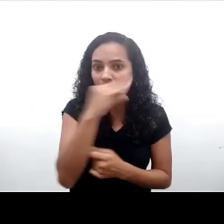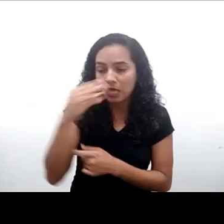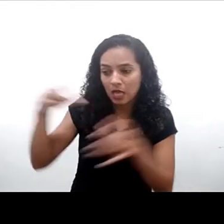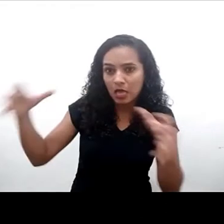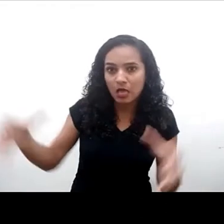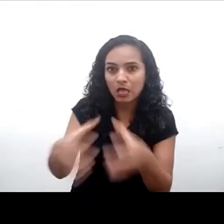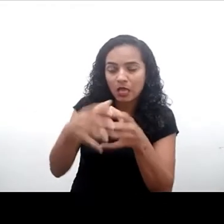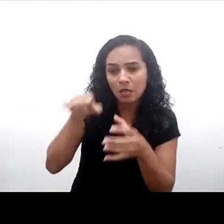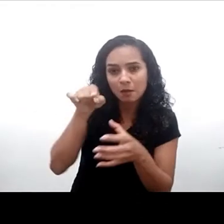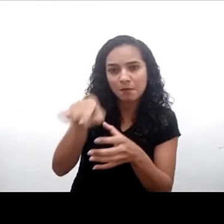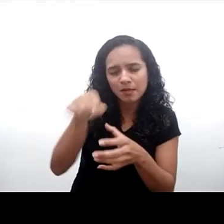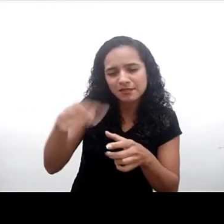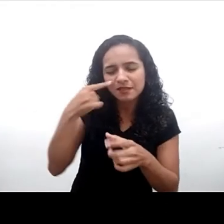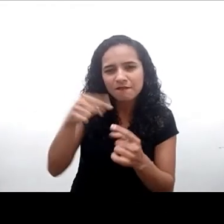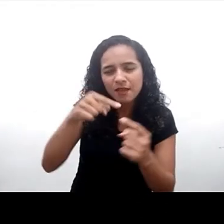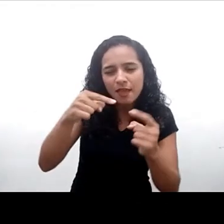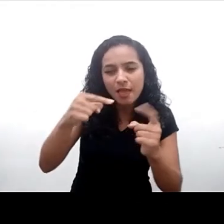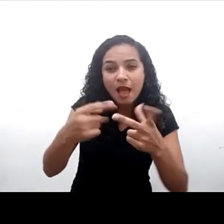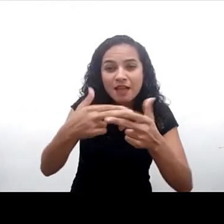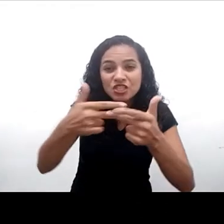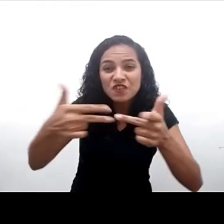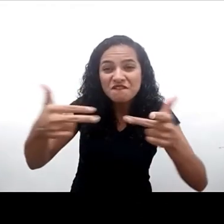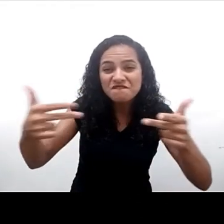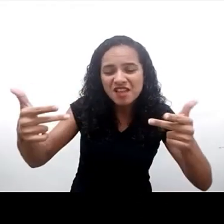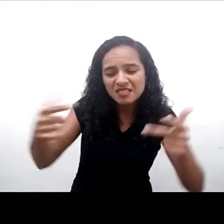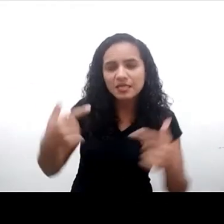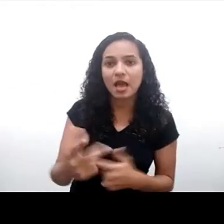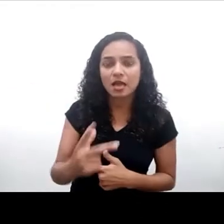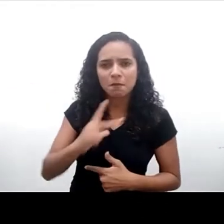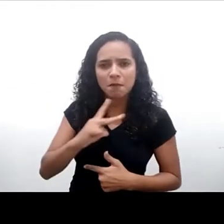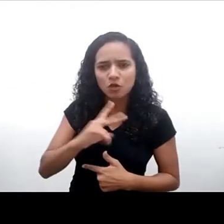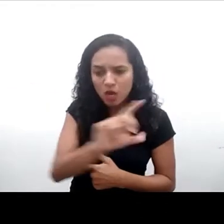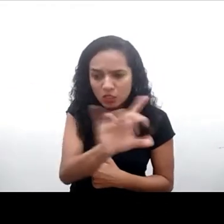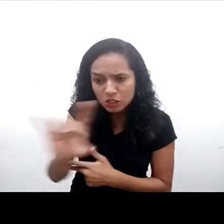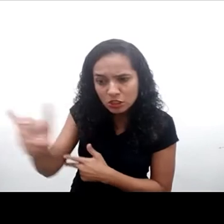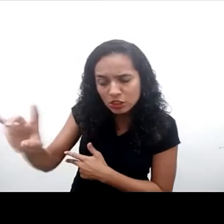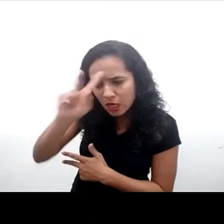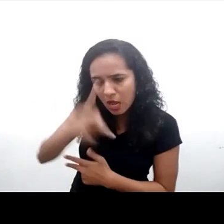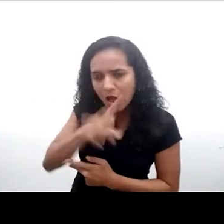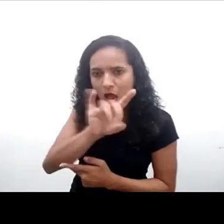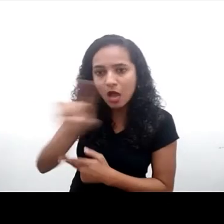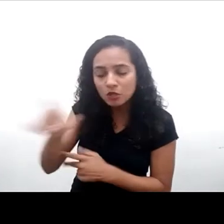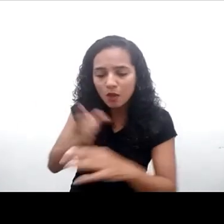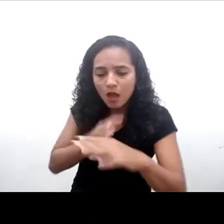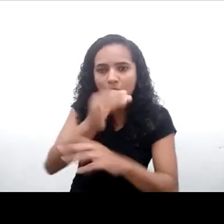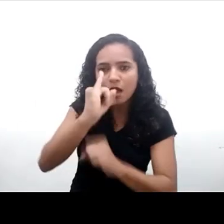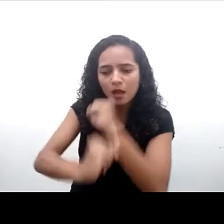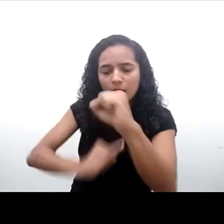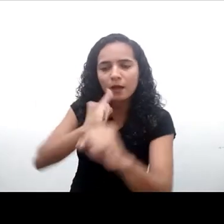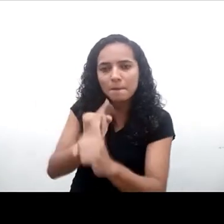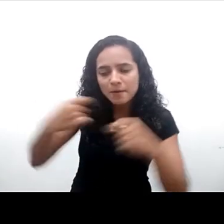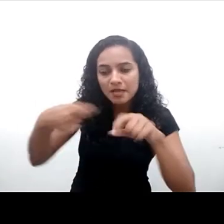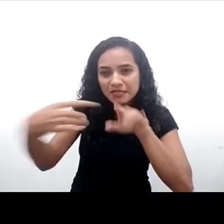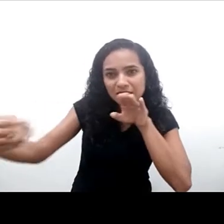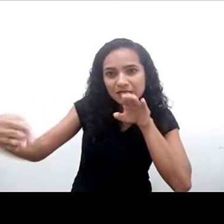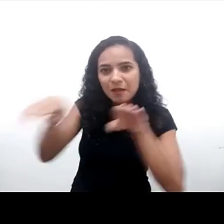consideradas nas suas várias particularidades e necessidades, bem como que o acesso à internet seja efetivado para todas as crianças